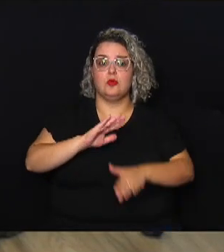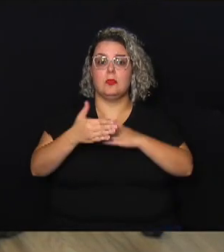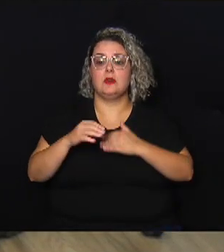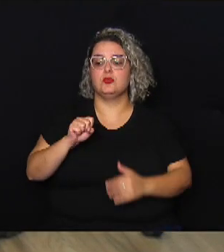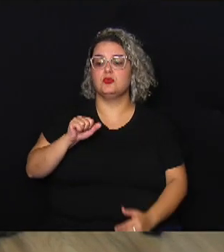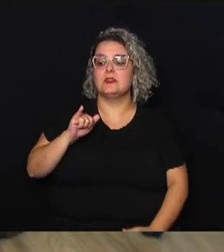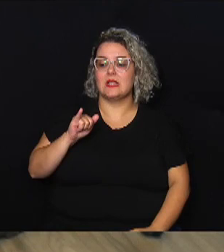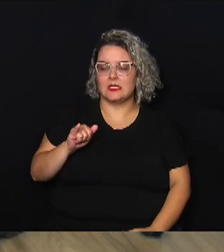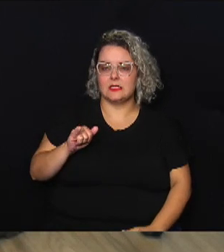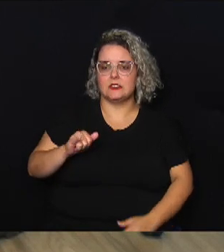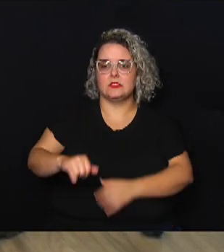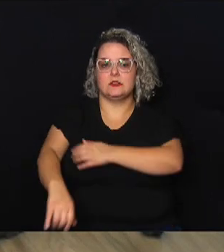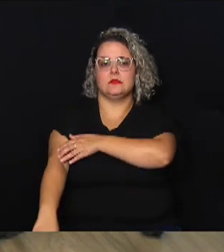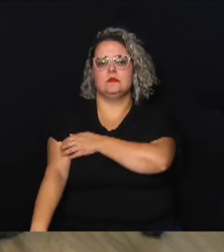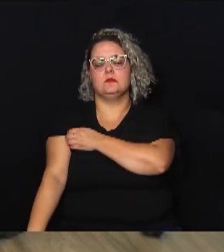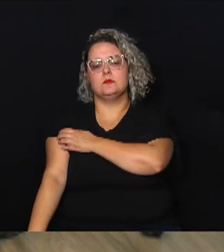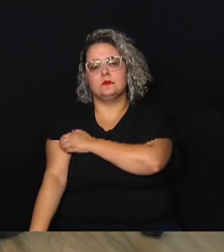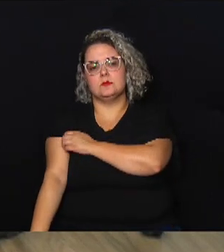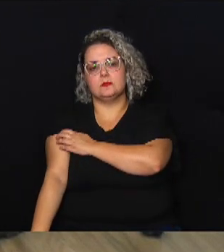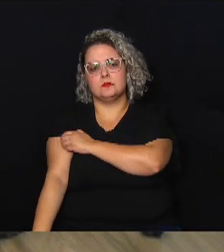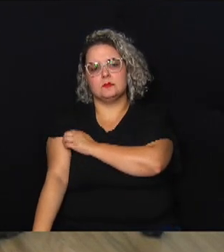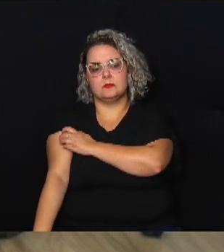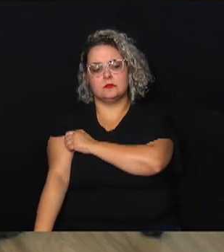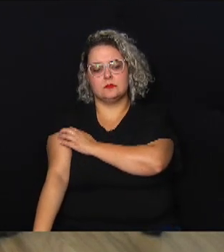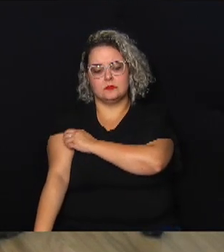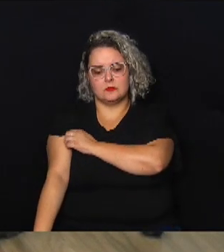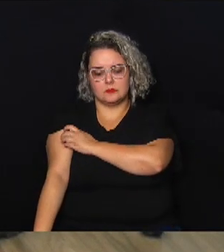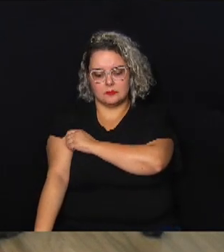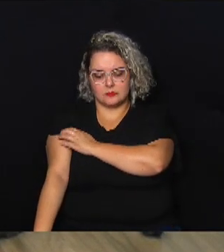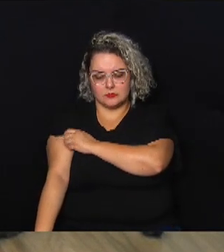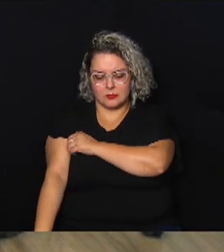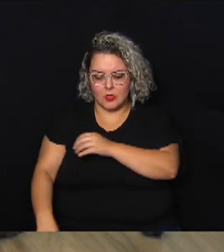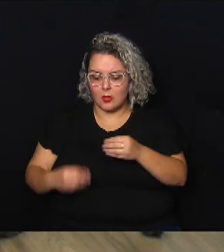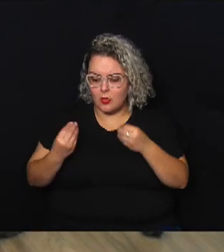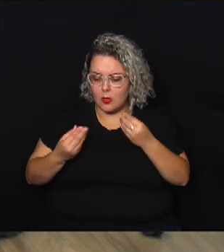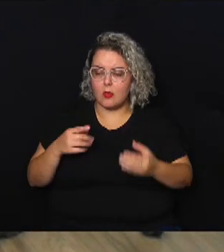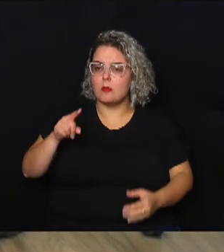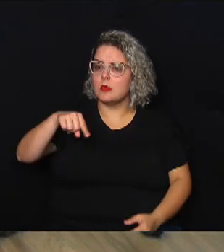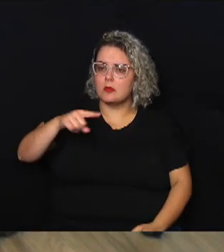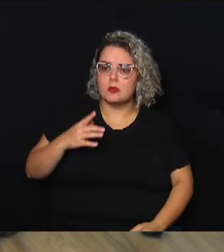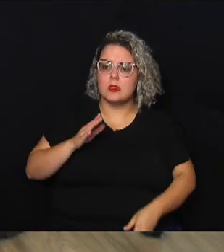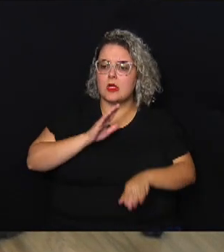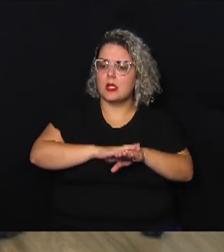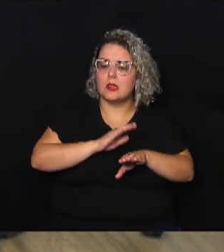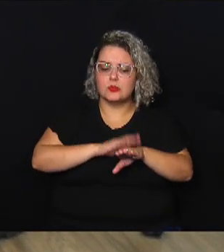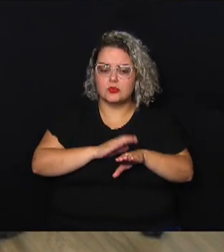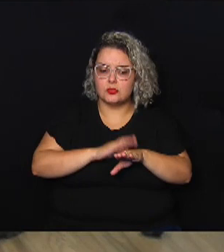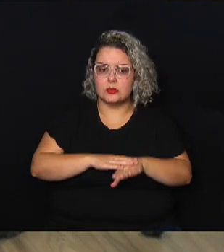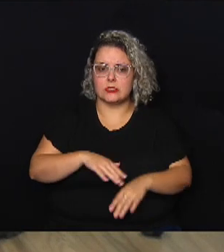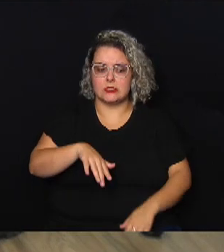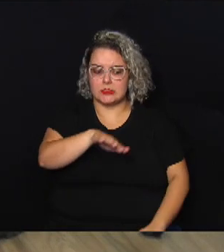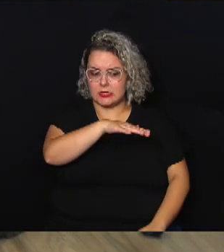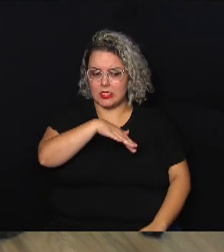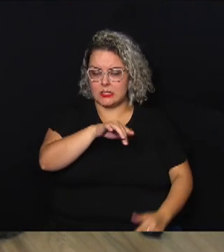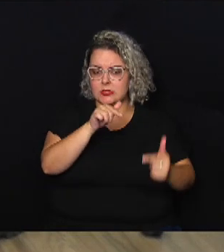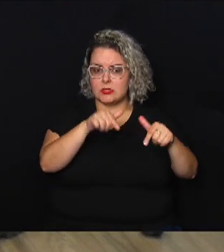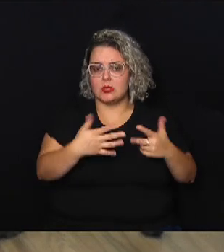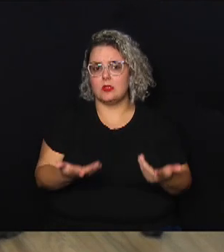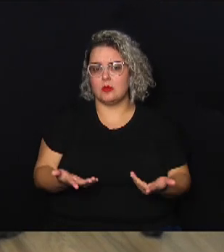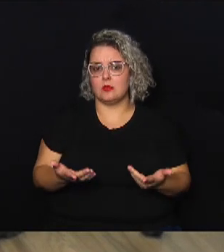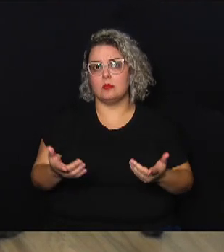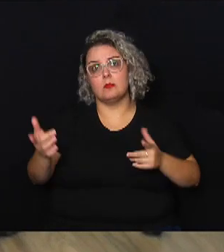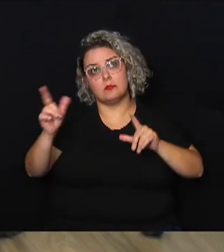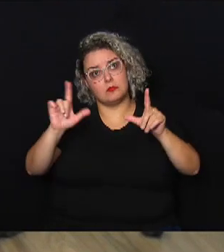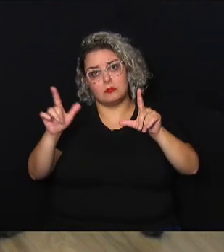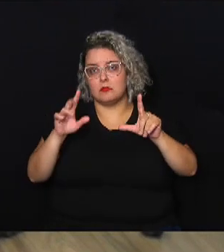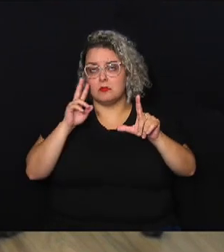que tem aí essa maior como que é pra vocês atuarem nesses locais e ao mesmo tempo pelo menos pela TV a gente